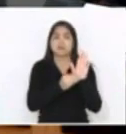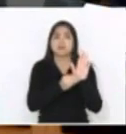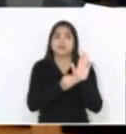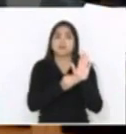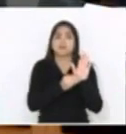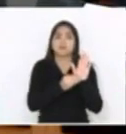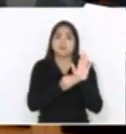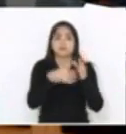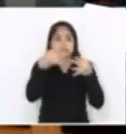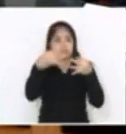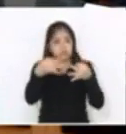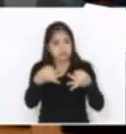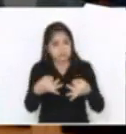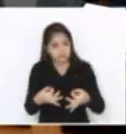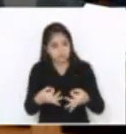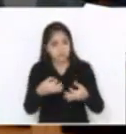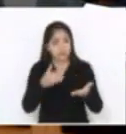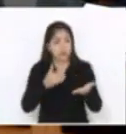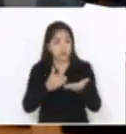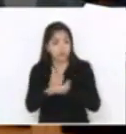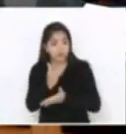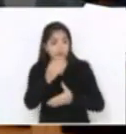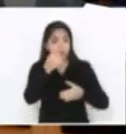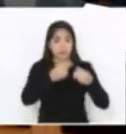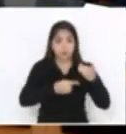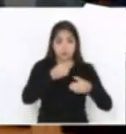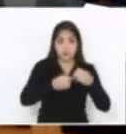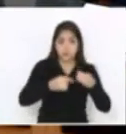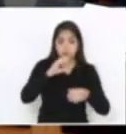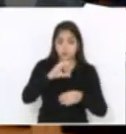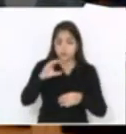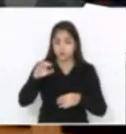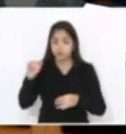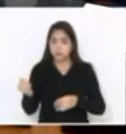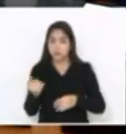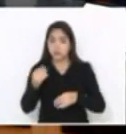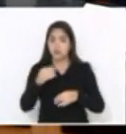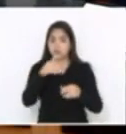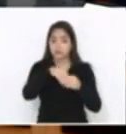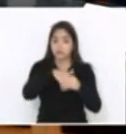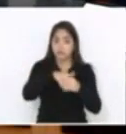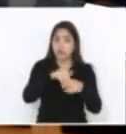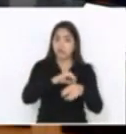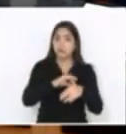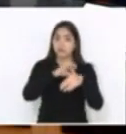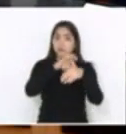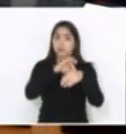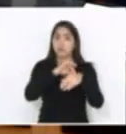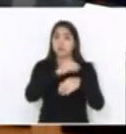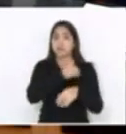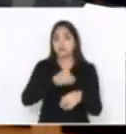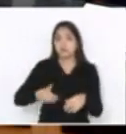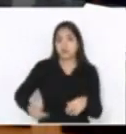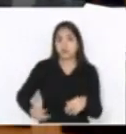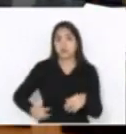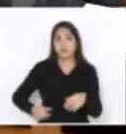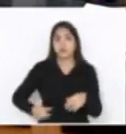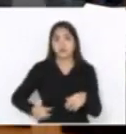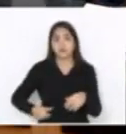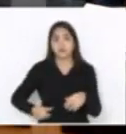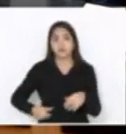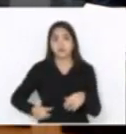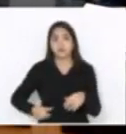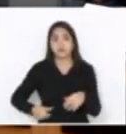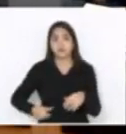emenda adequada, aprovada na Comissão do Justiço por Oranimidade, com o voto de governo, destacada aqui, que não mexe no Fundam,